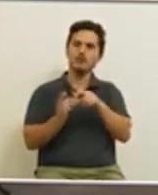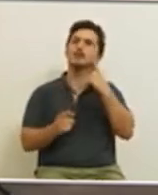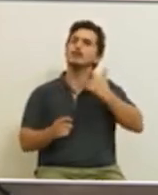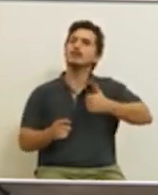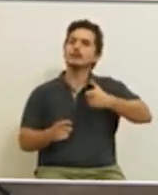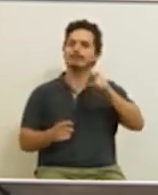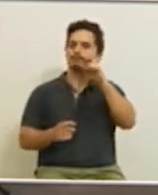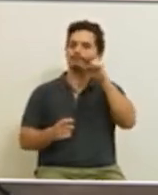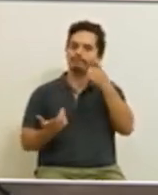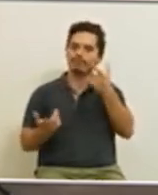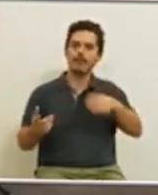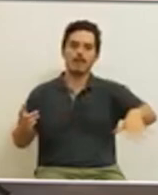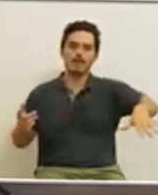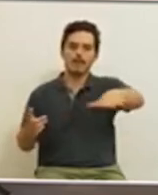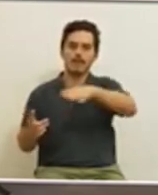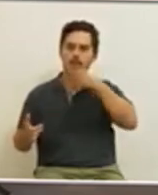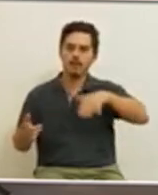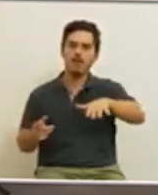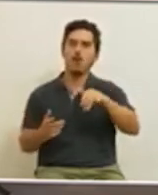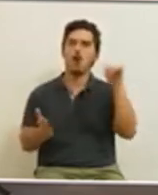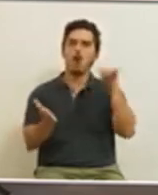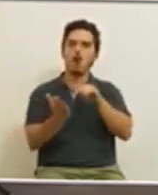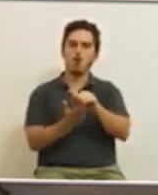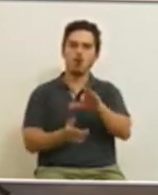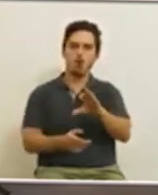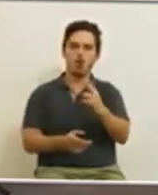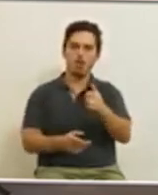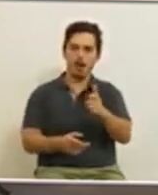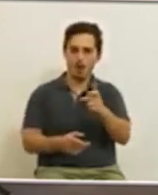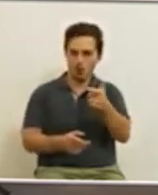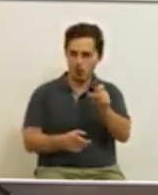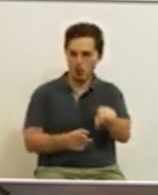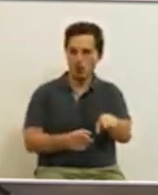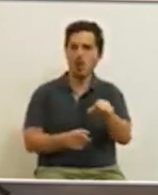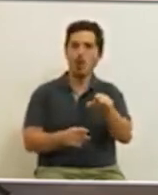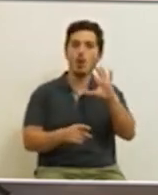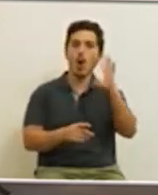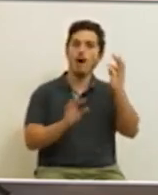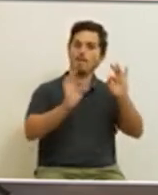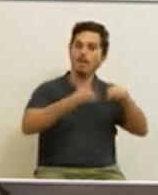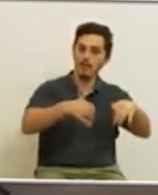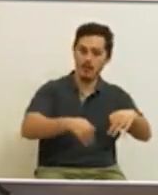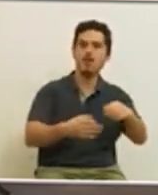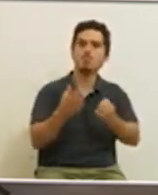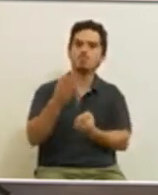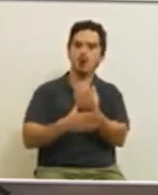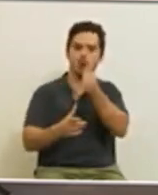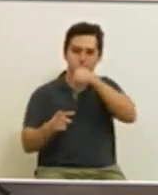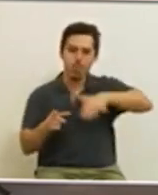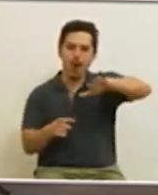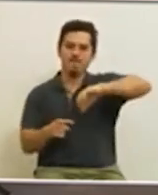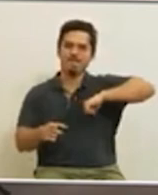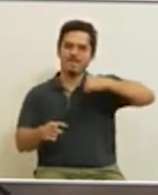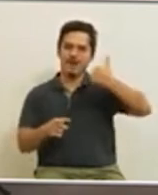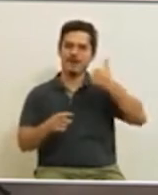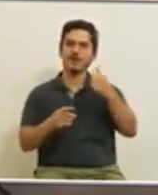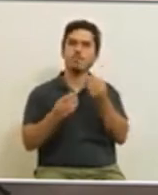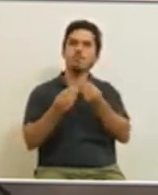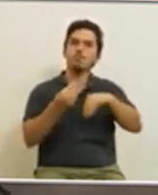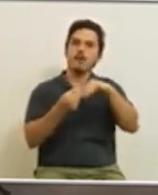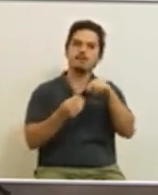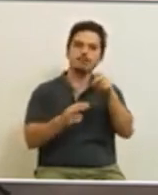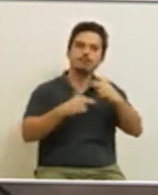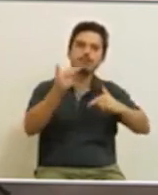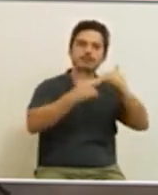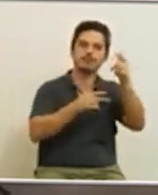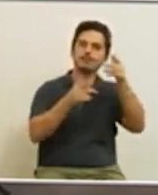prioritário para os terrenos do aeroporto Humberto Delgado, após a sua desativação, a criação de um parque verde eventualmente complementado com espaços